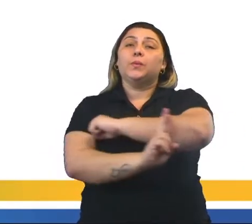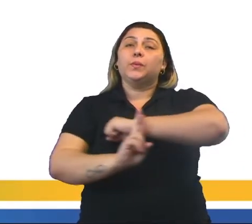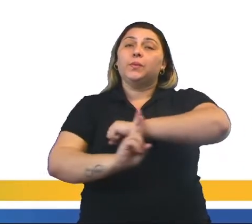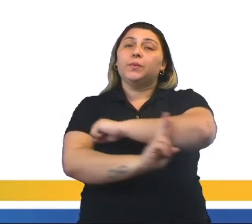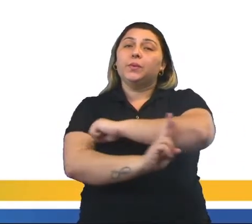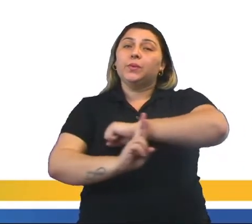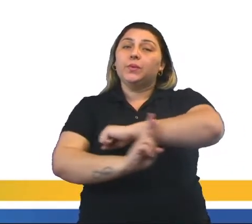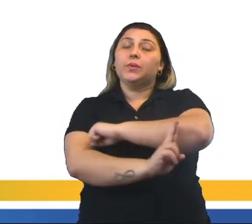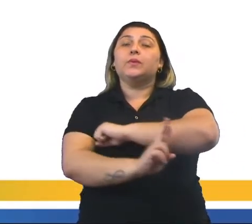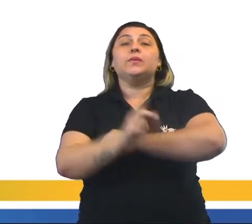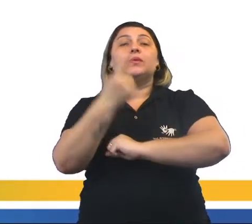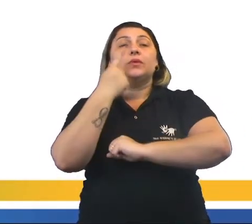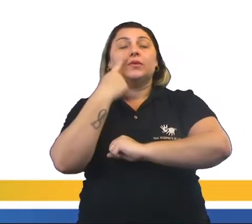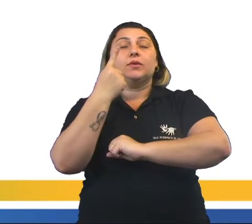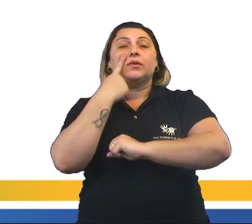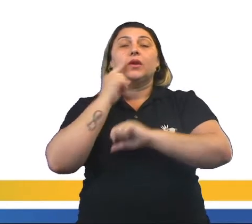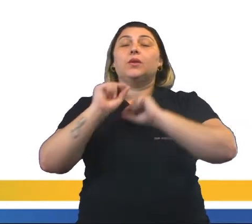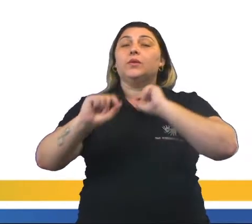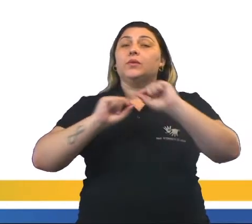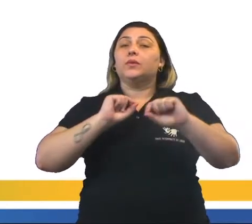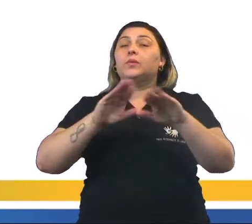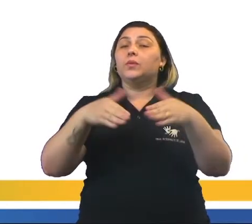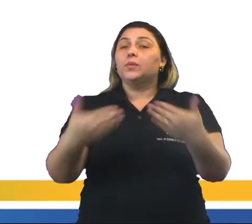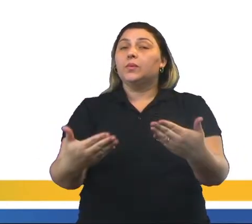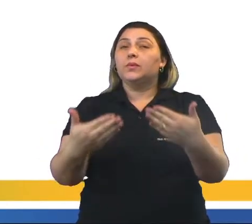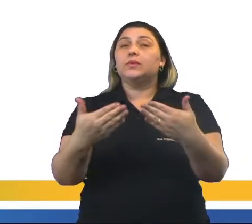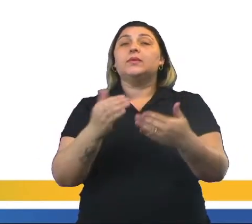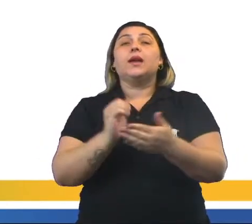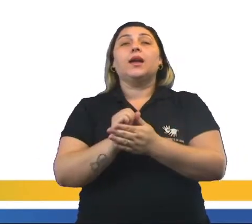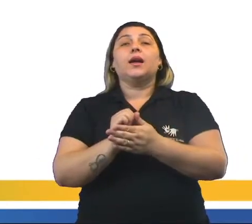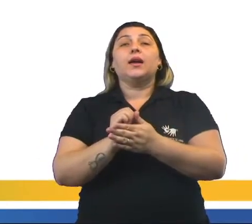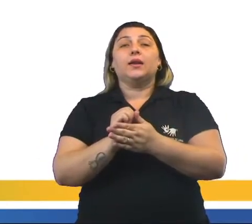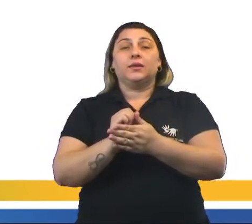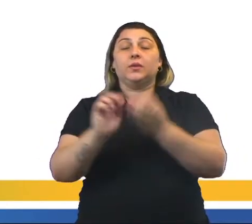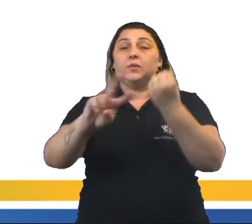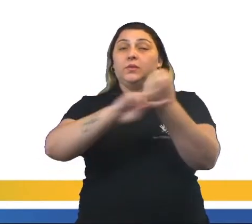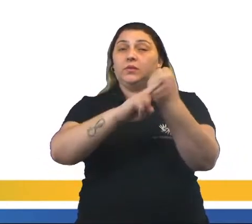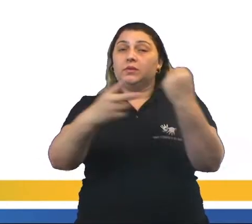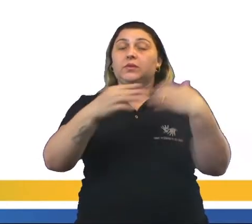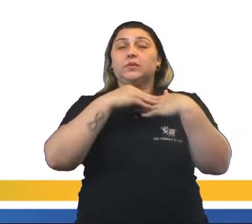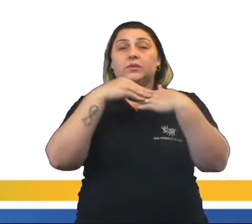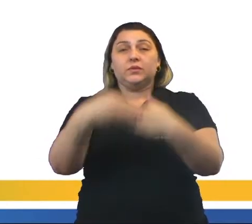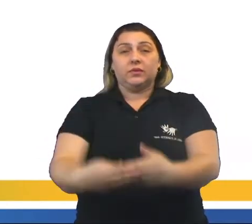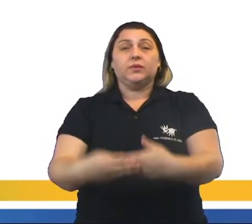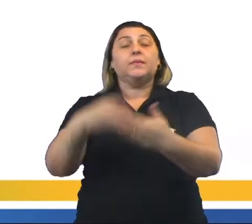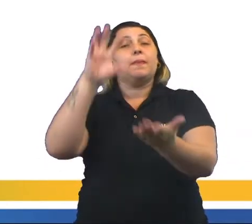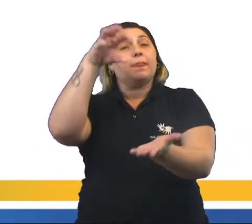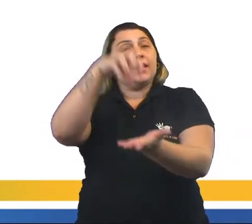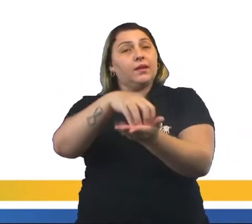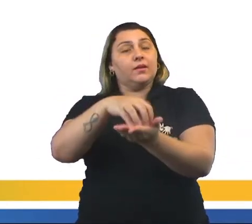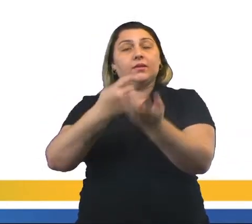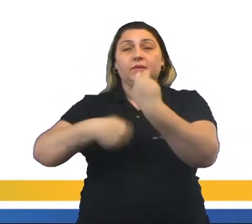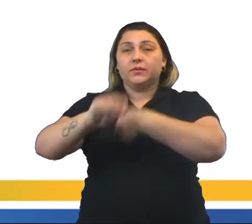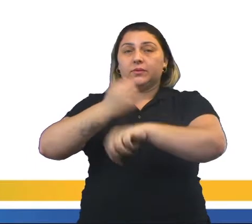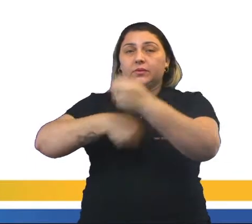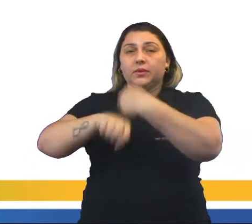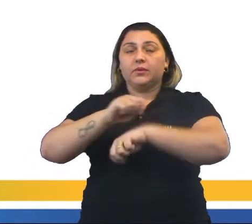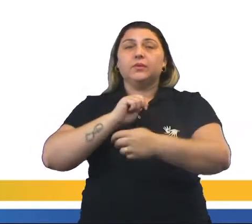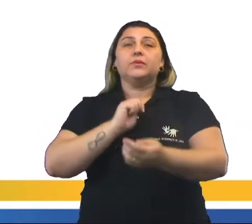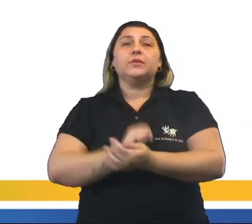esse cenário se dava devido. Olha as causas que levaram a esse chamado arquipélago econômico.